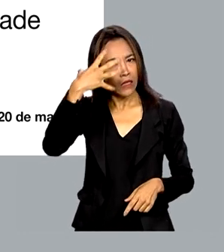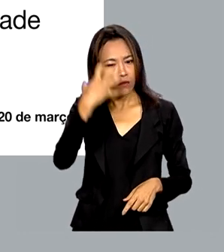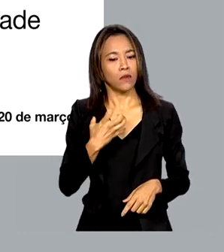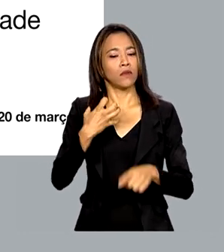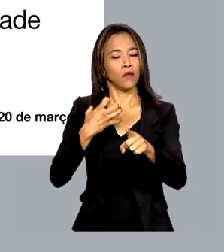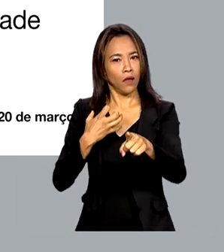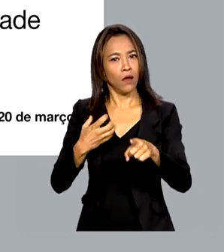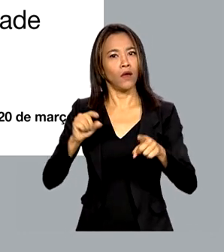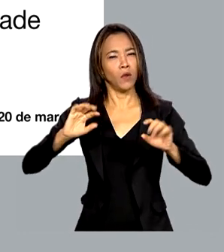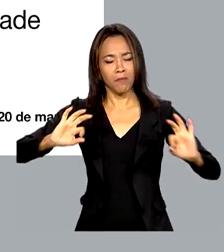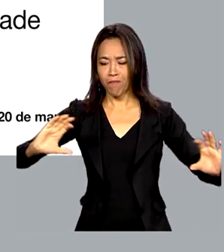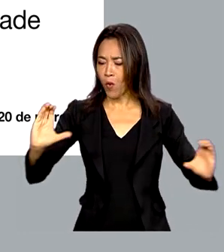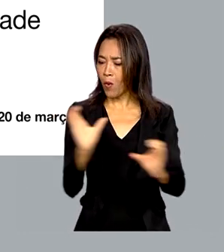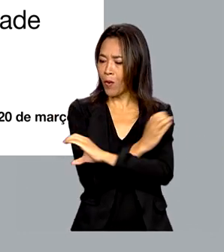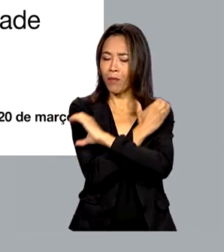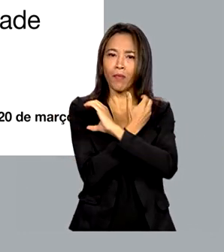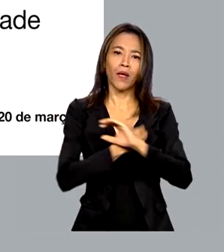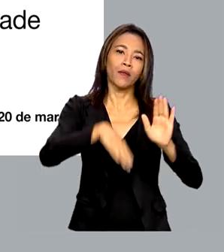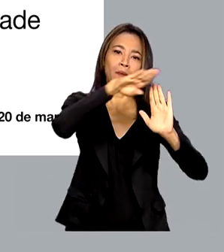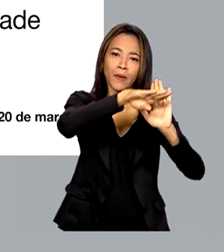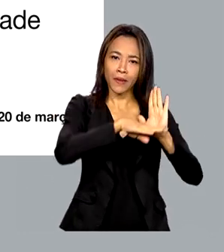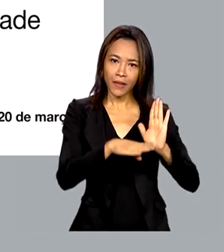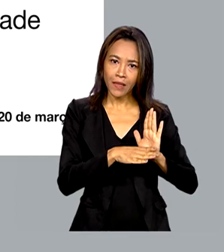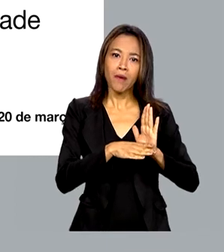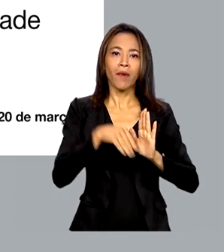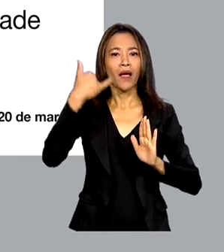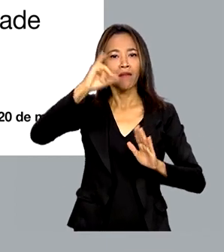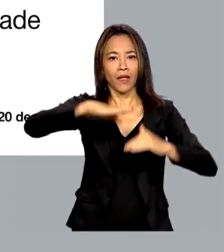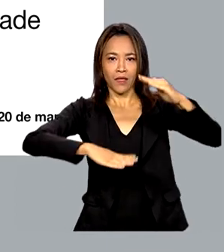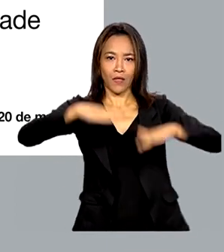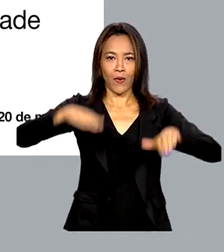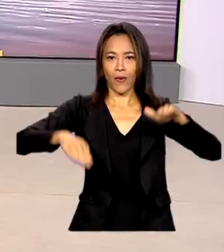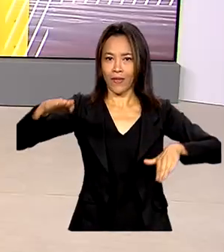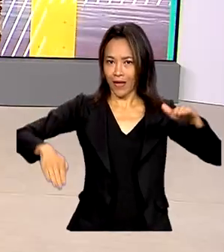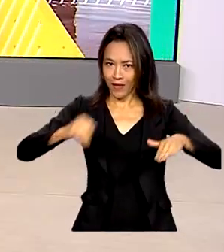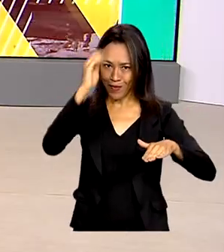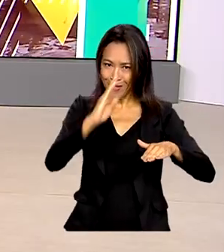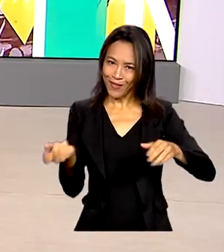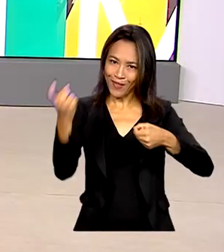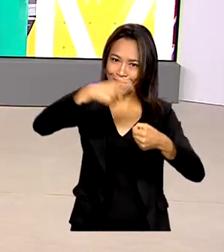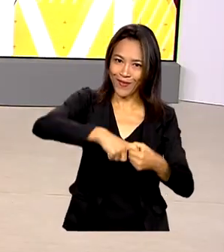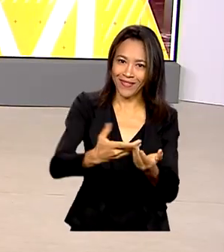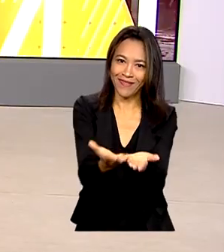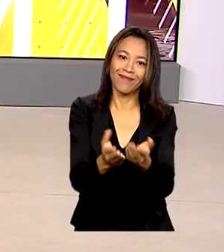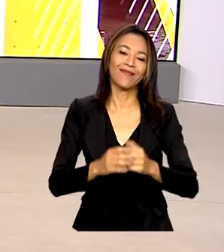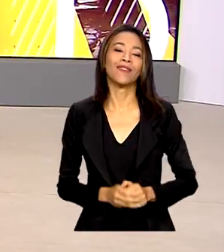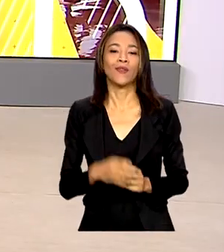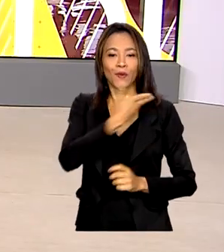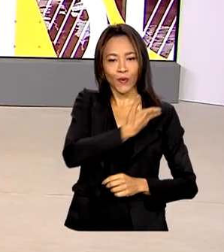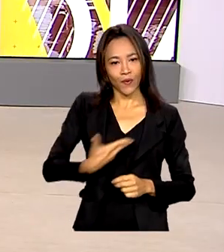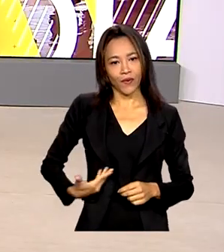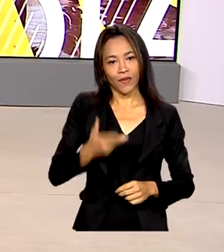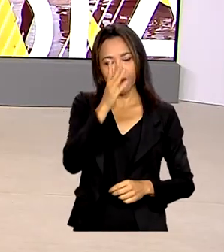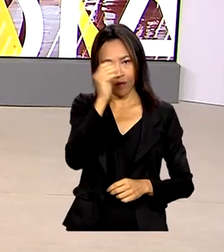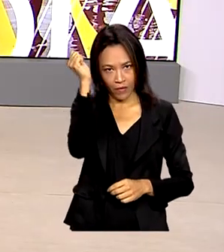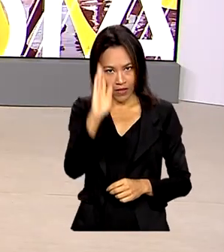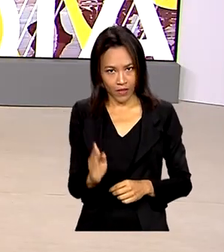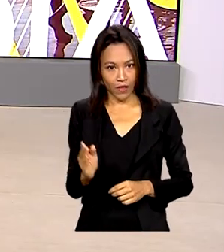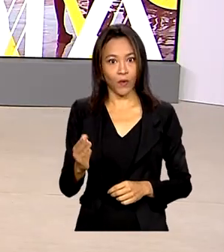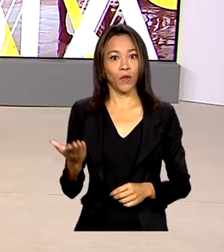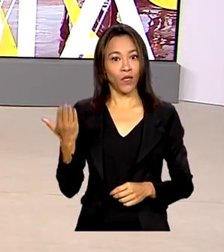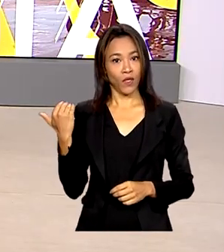completo programa de combate à desigualdade do Brasil está de volta. O governo brasileiro divulgou nota